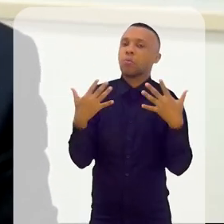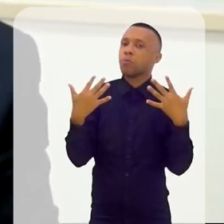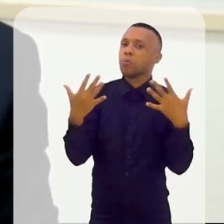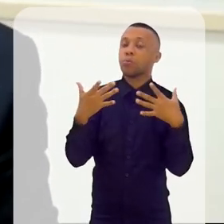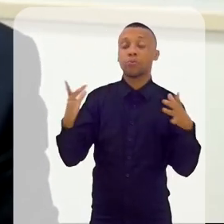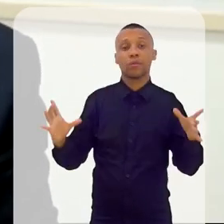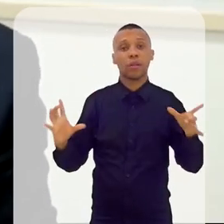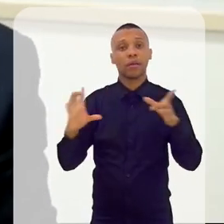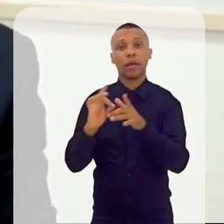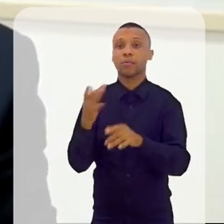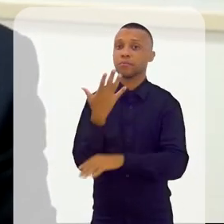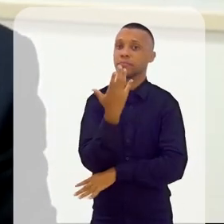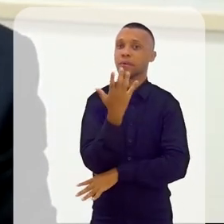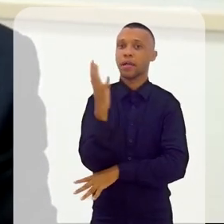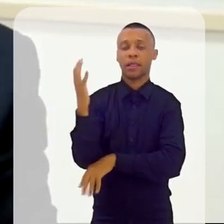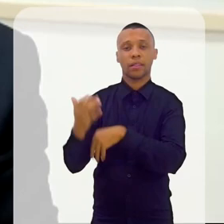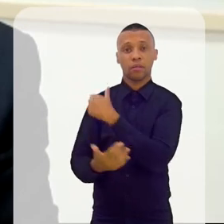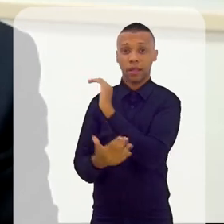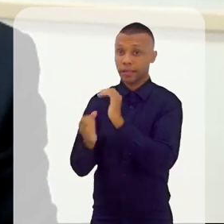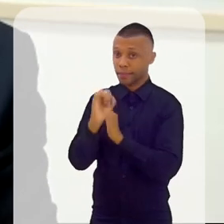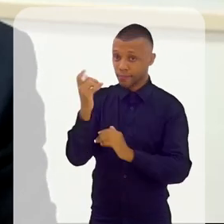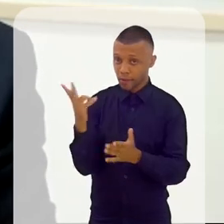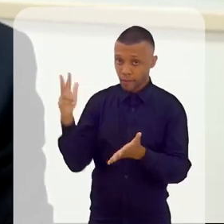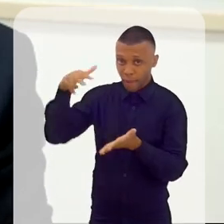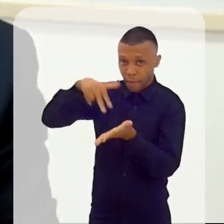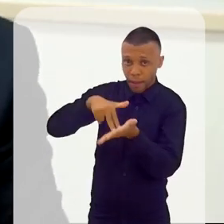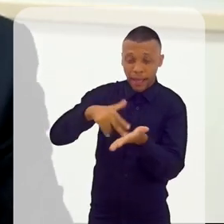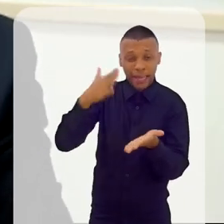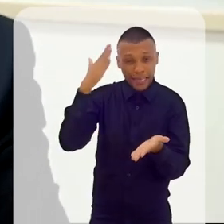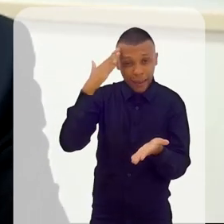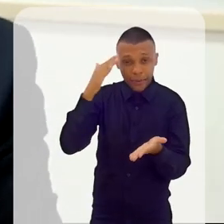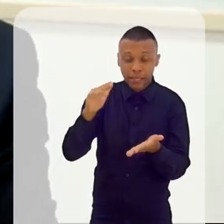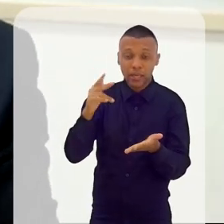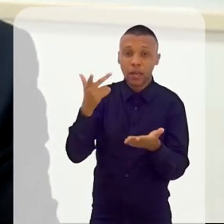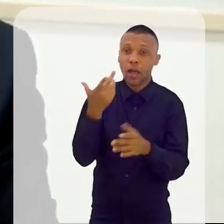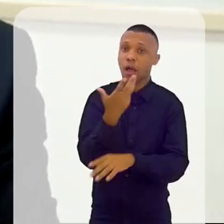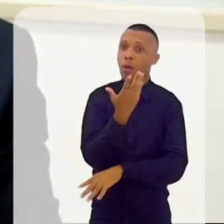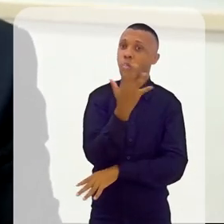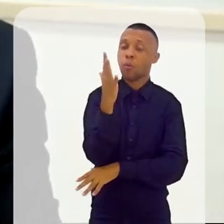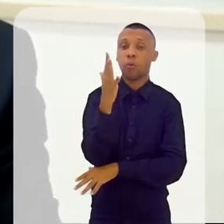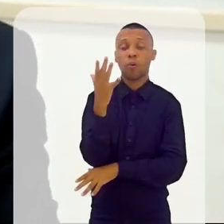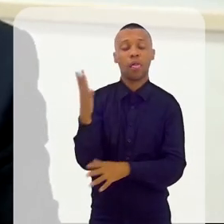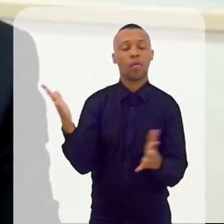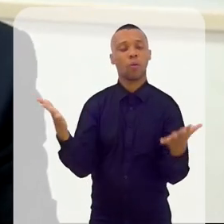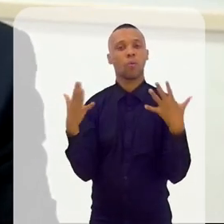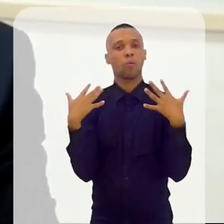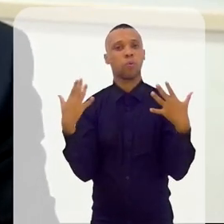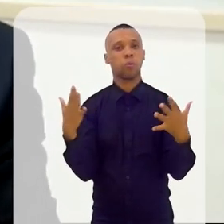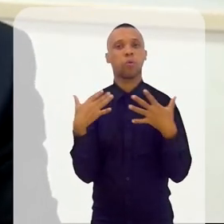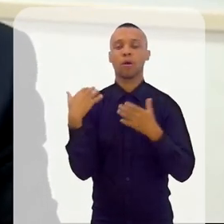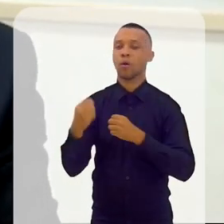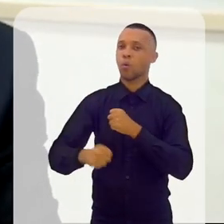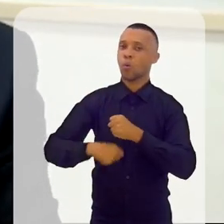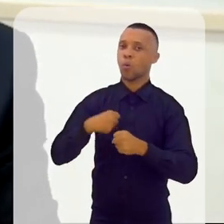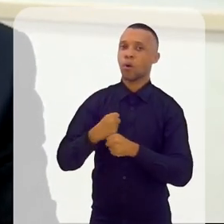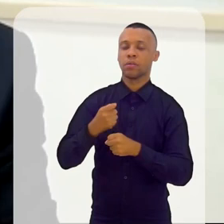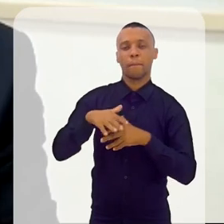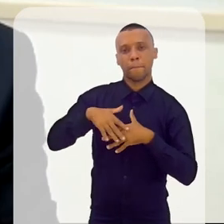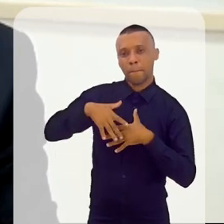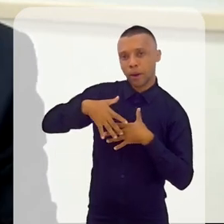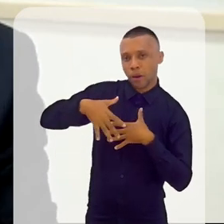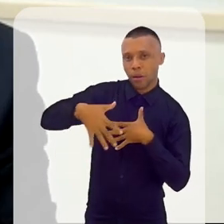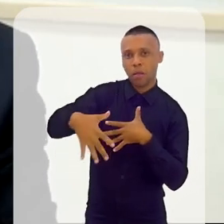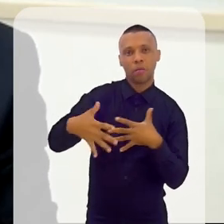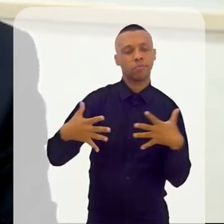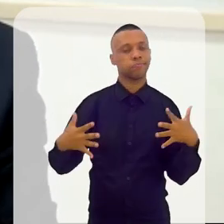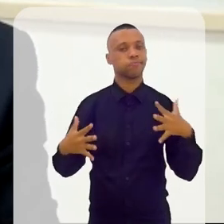natureza aqui. Quem vier para cá sabe que normalmente é quente o ano inteiro, e é muito quente, não é pouco